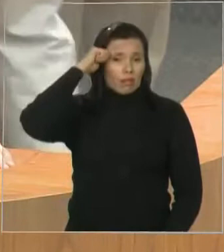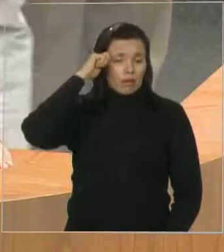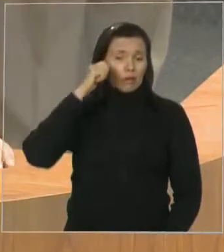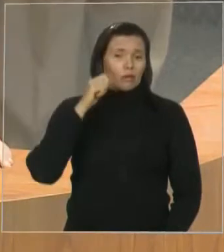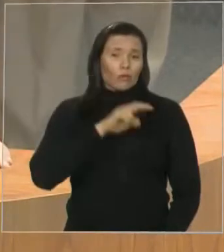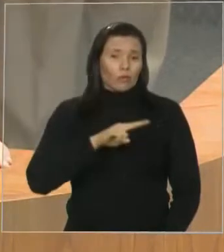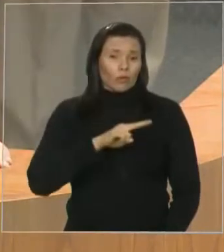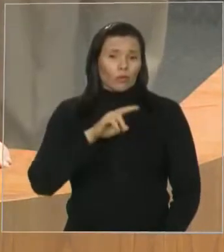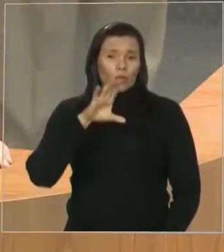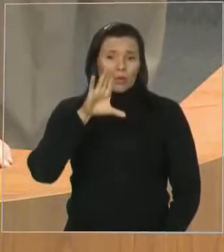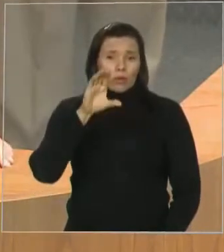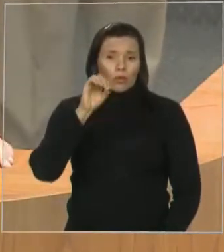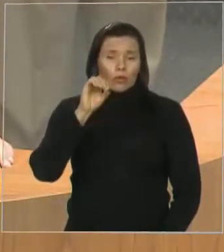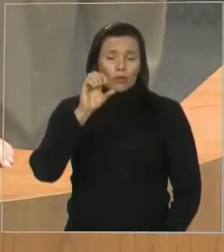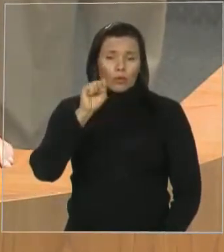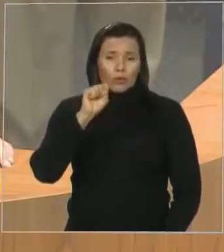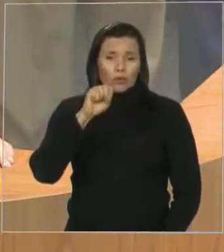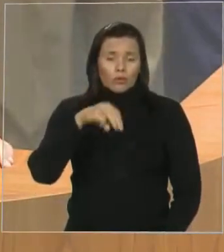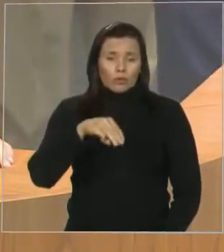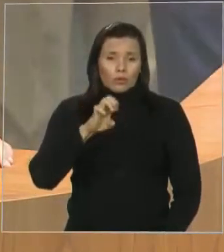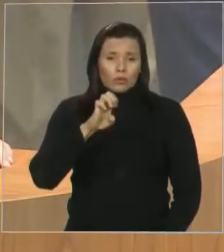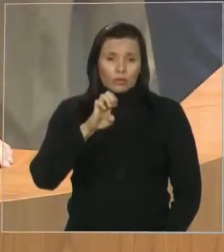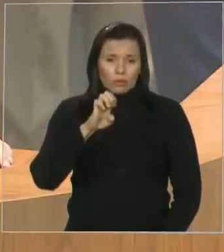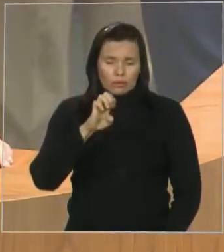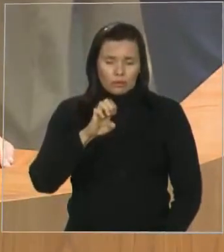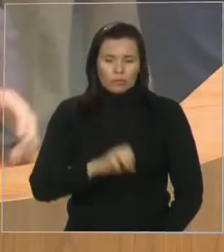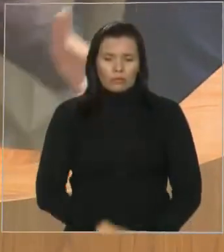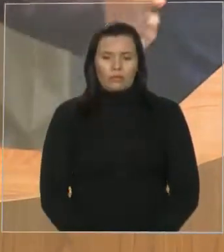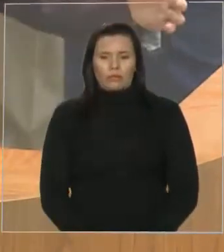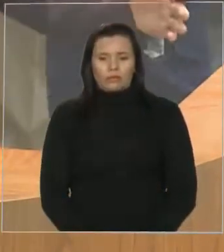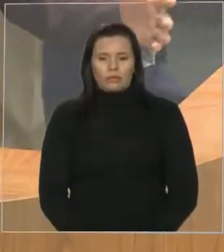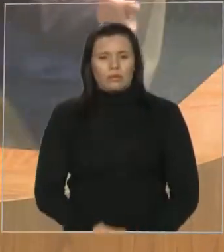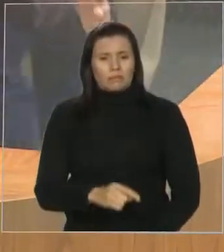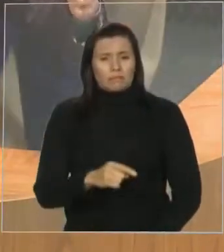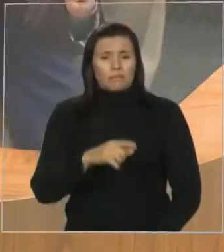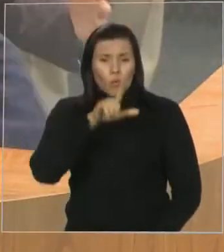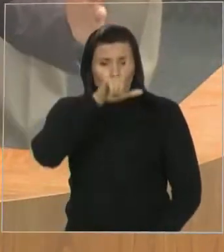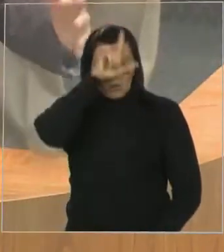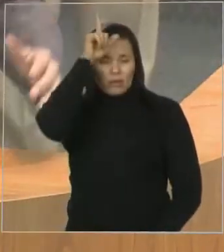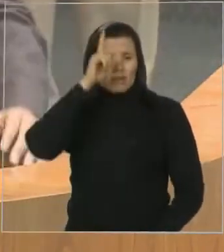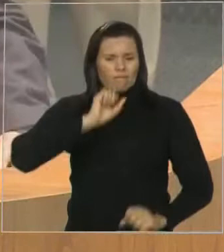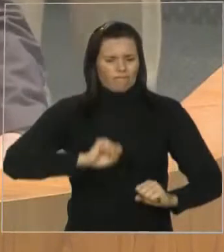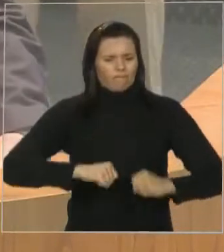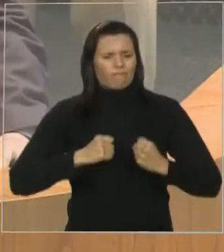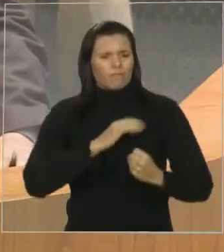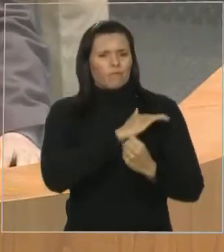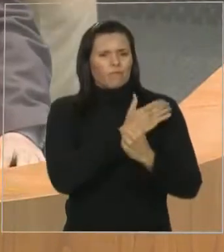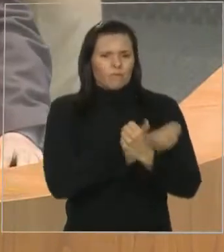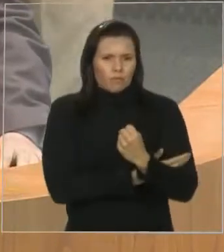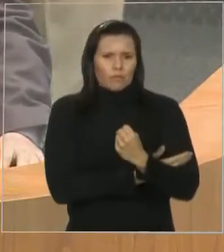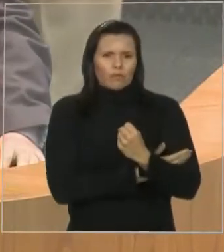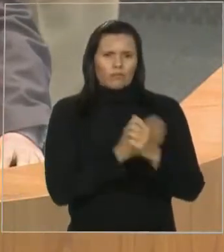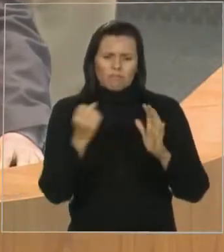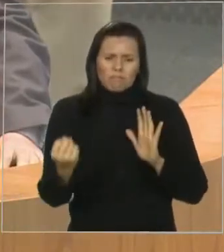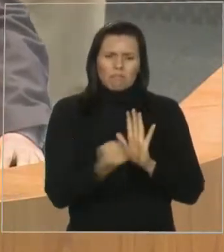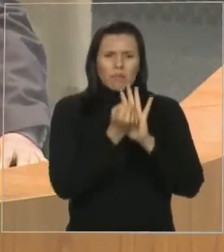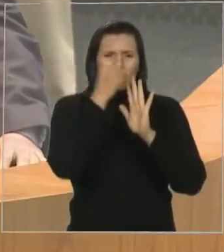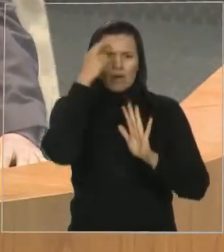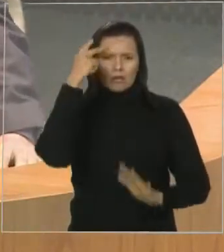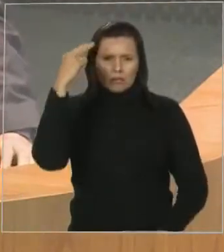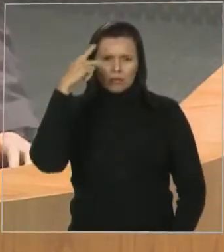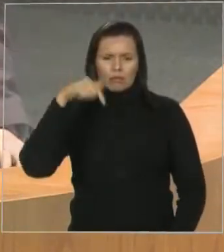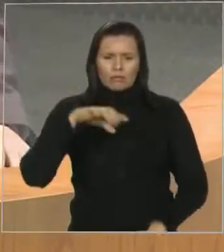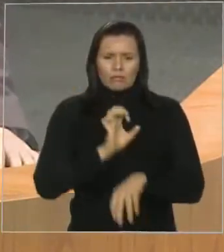poucos maranhenses conhecem, inclusive, o nome desta pessoa tão emblemática na história do Maranhão. De